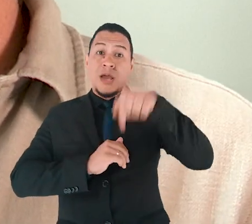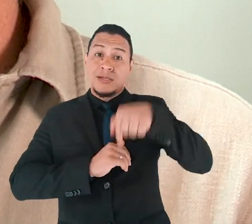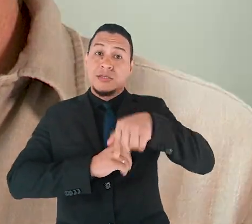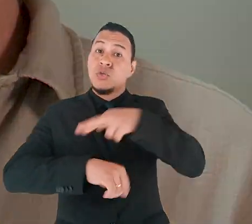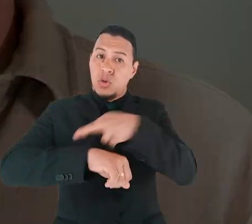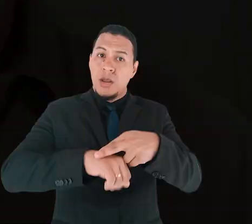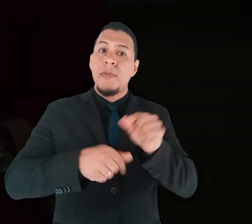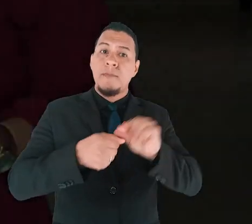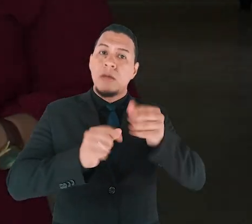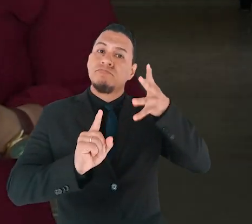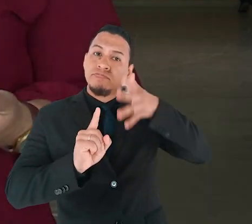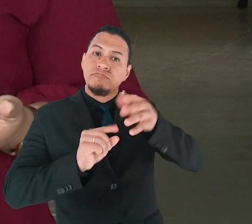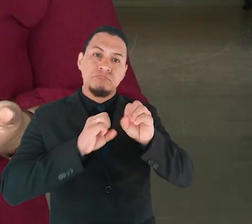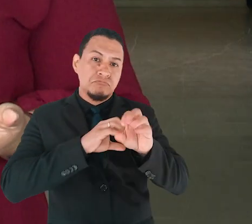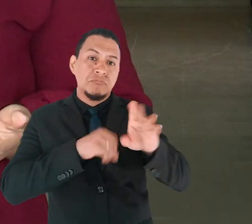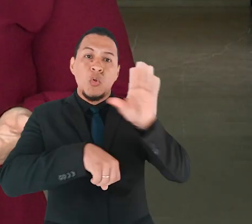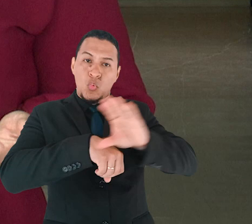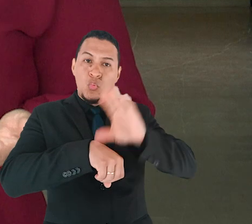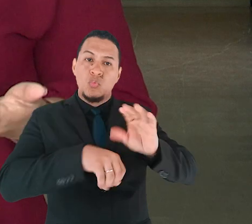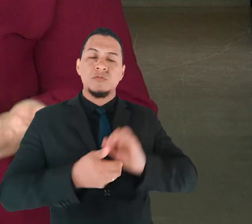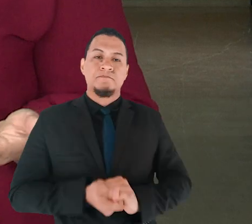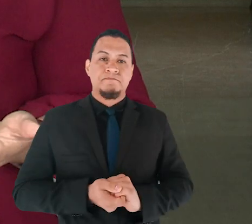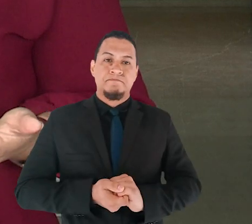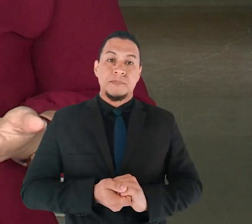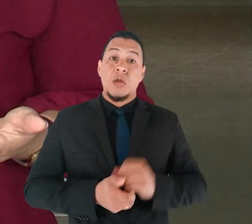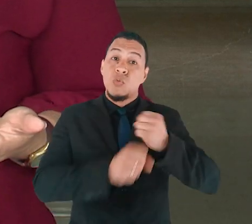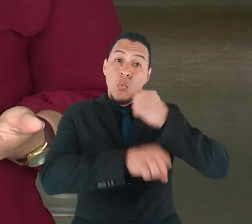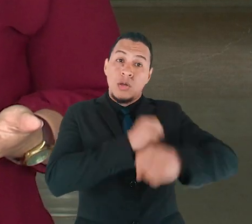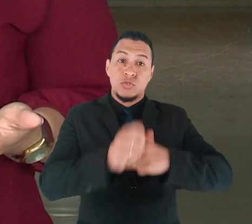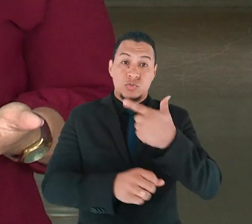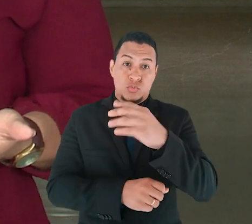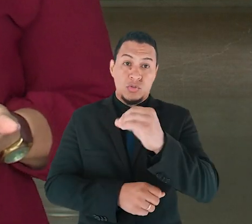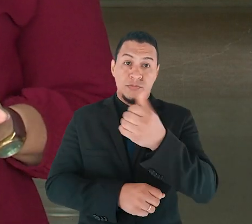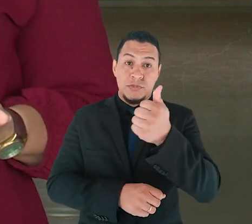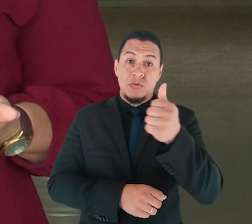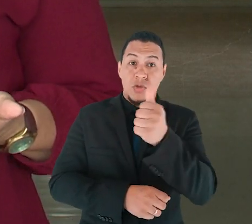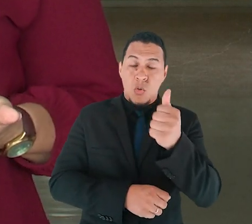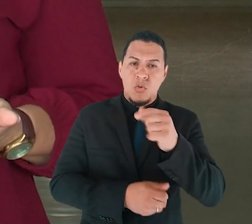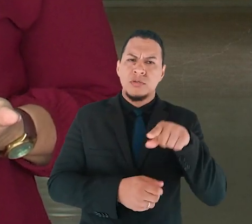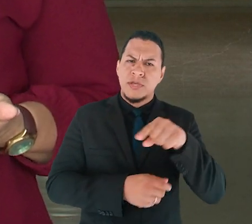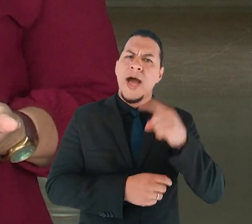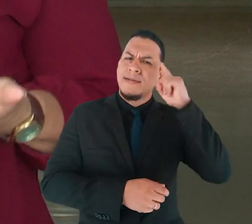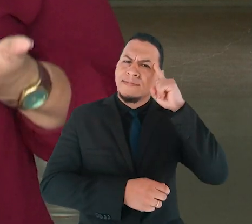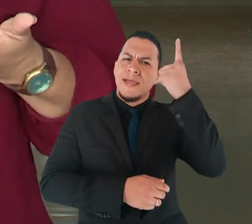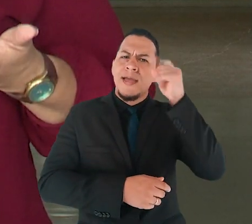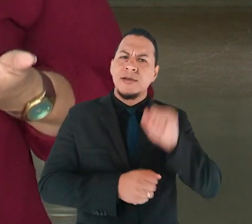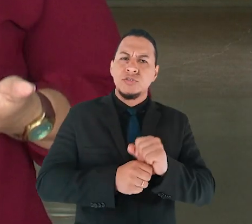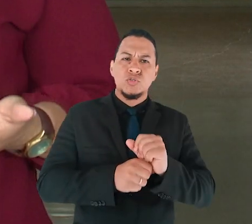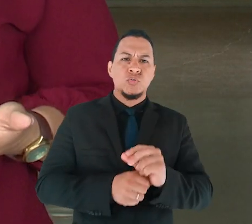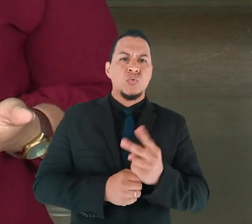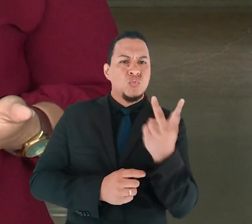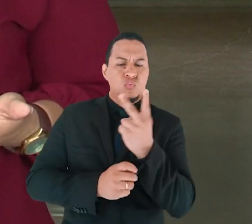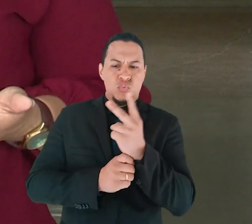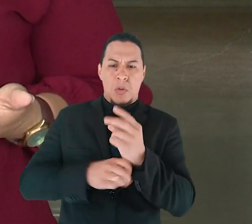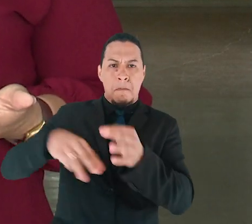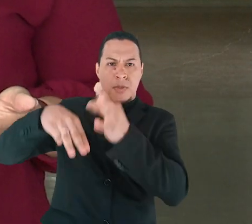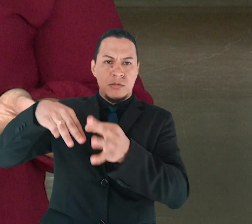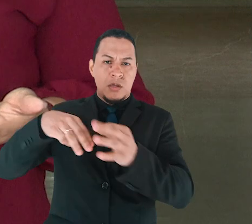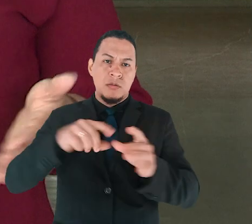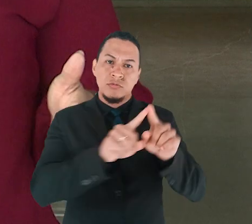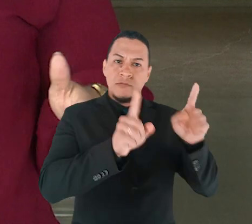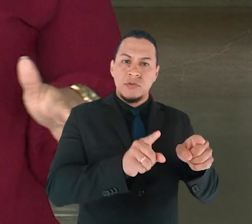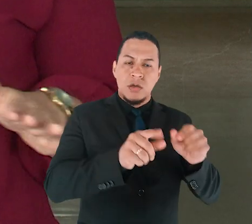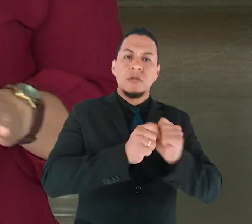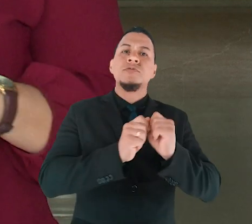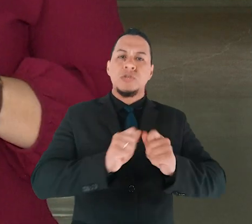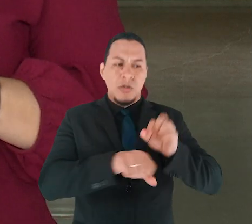ministrar em curso. Em 2011, a ideia de unificar a formação de magistrados e servidores ganhou força. Assim,